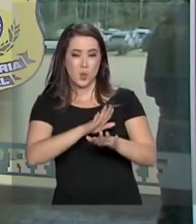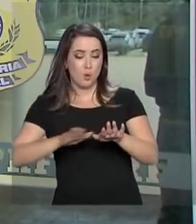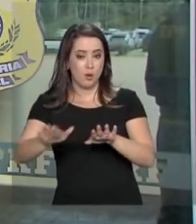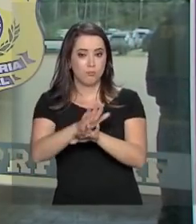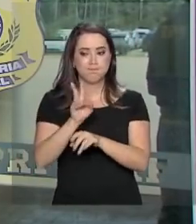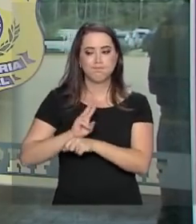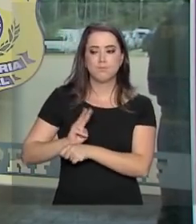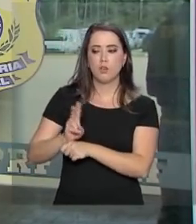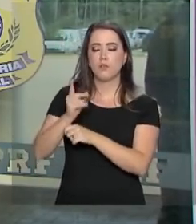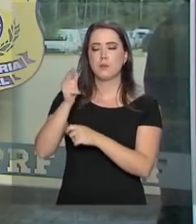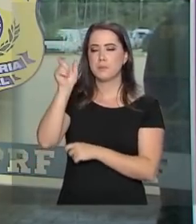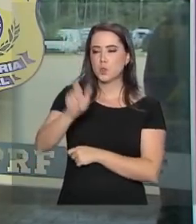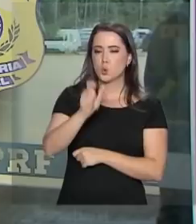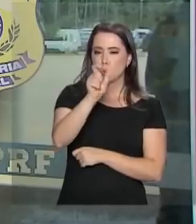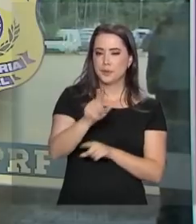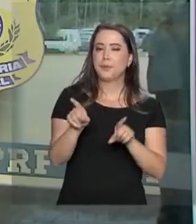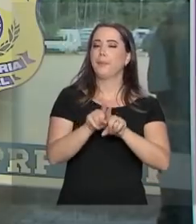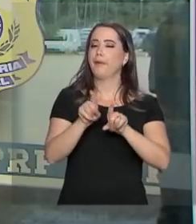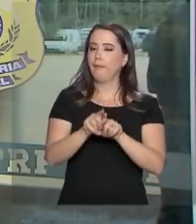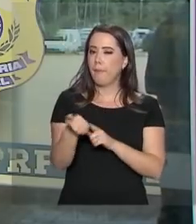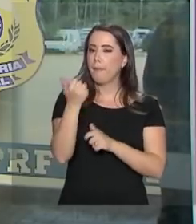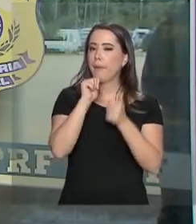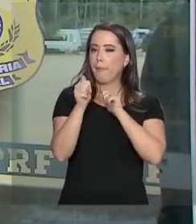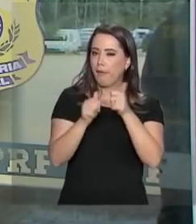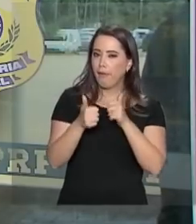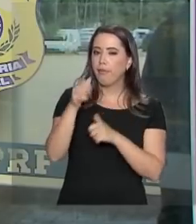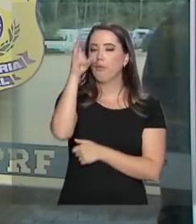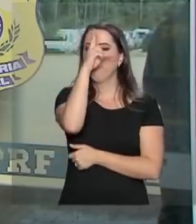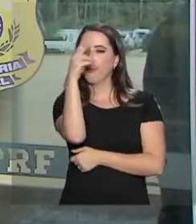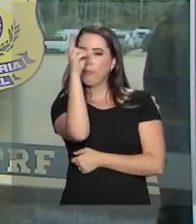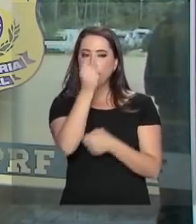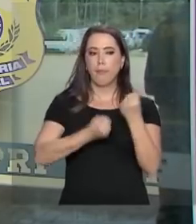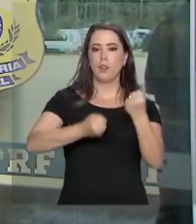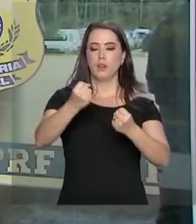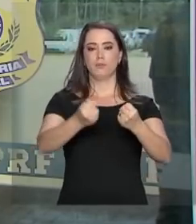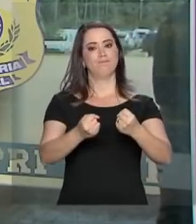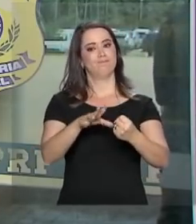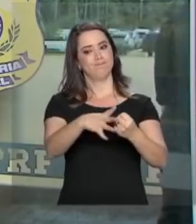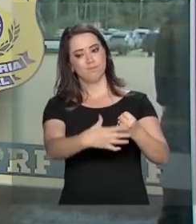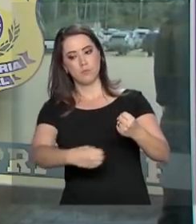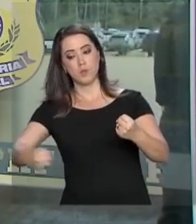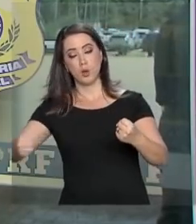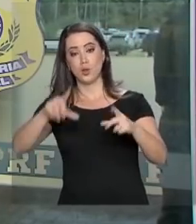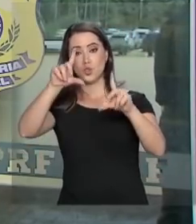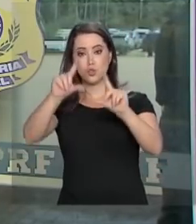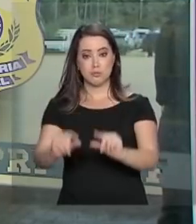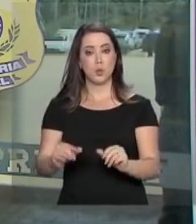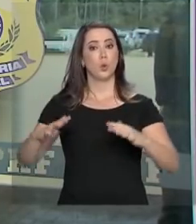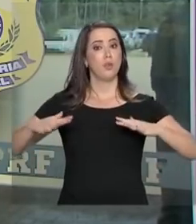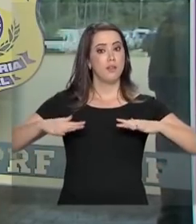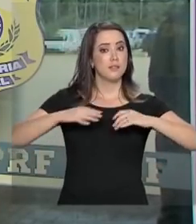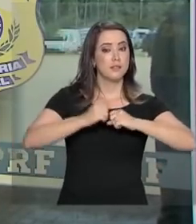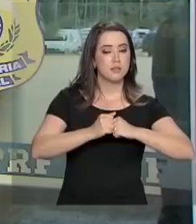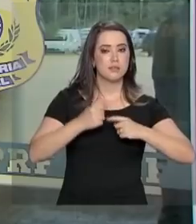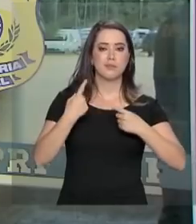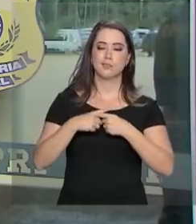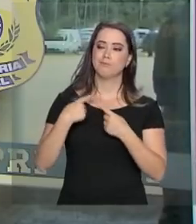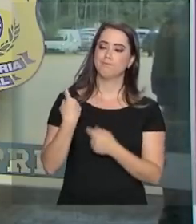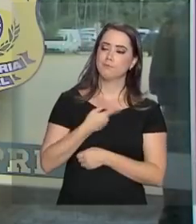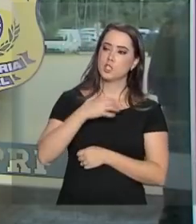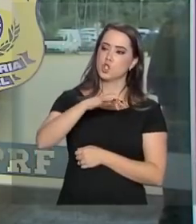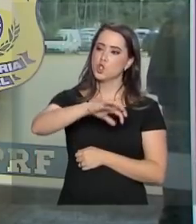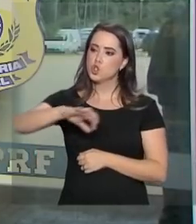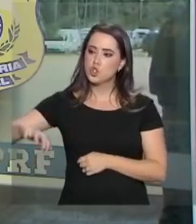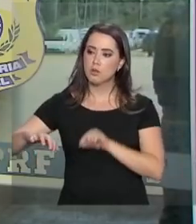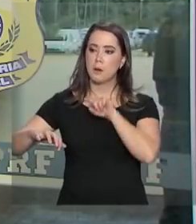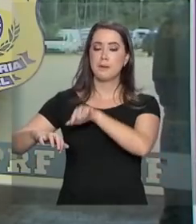Que flagra mais motoristas dirigindo de maneira embriagada. Isso necessariamente impacta na redução de acidentes. Se nós tiramos